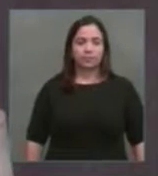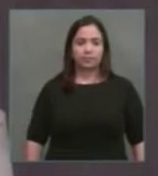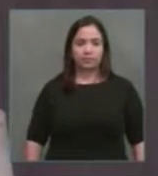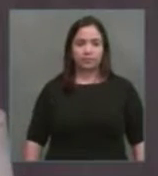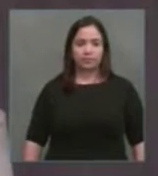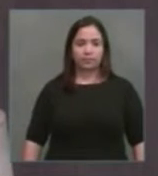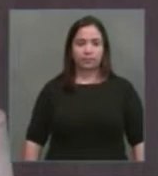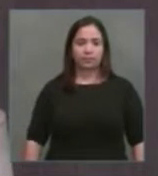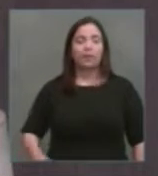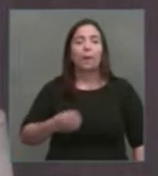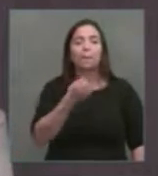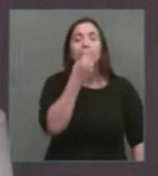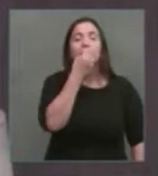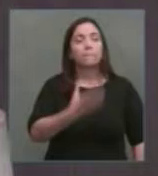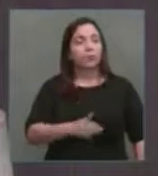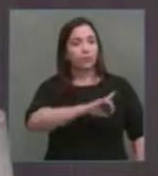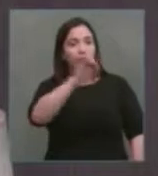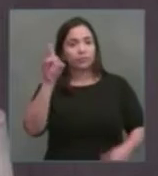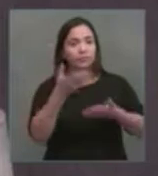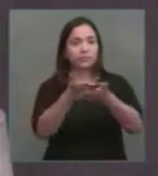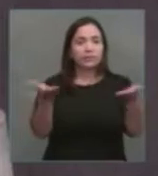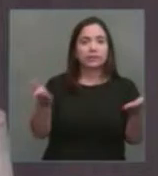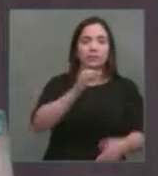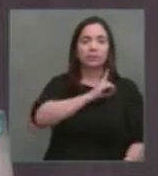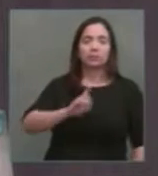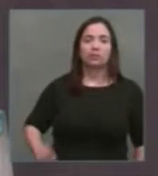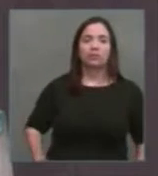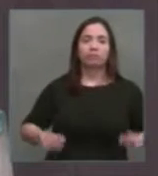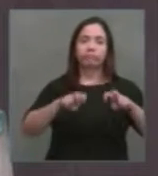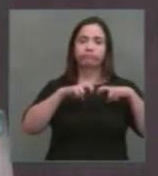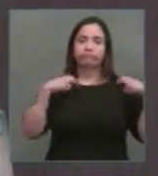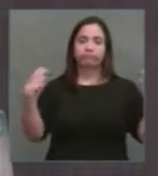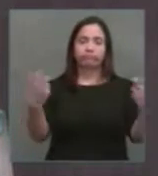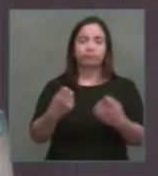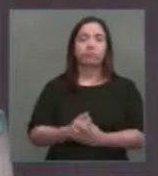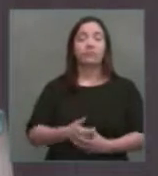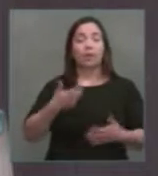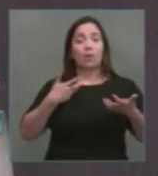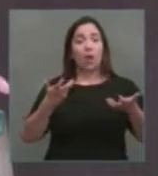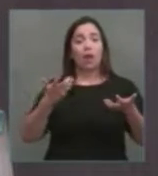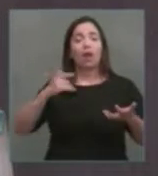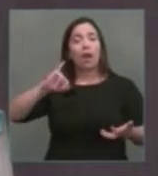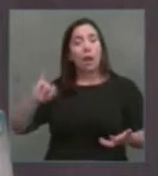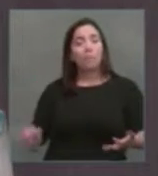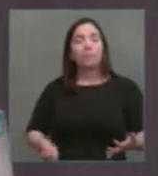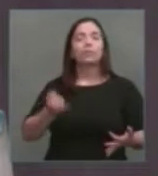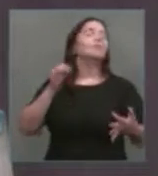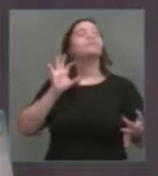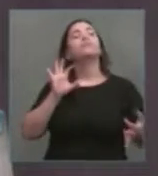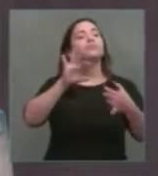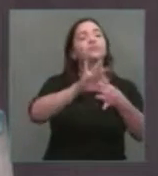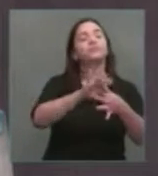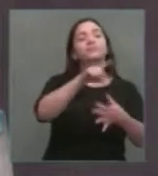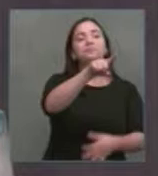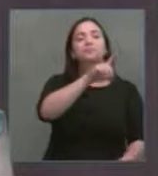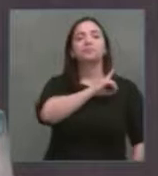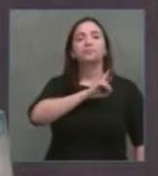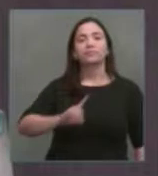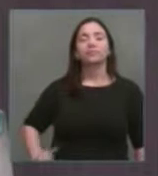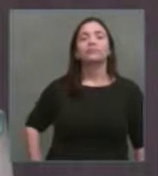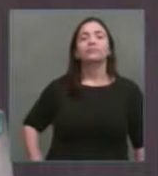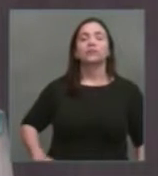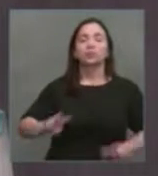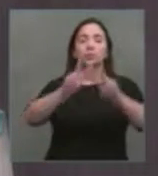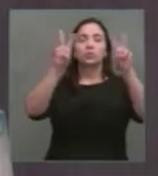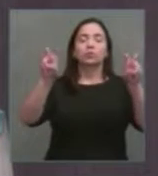Bom dia, deputados, deputadas. Eu queria continuar aqui a reflexão sobre o governo federal.